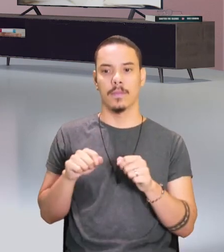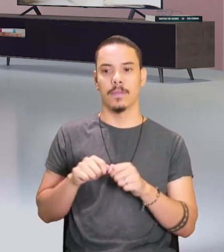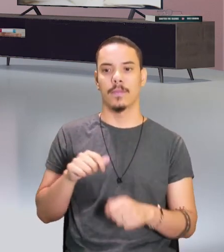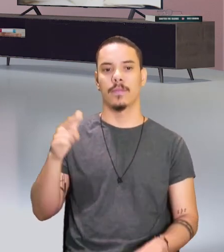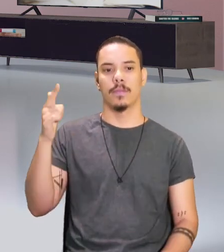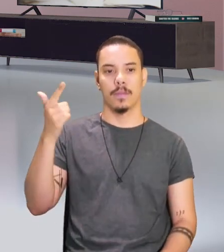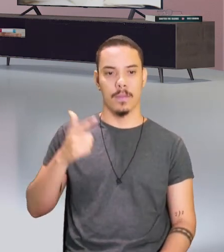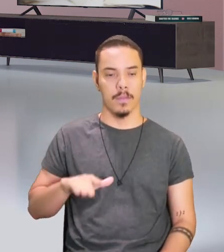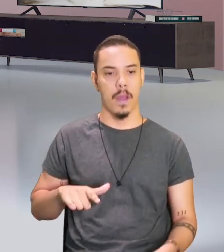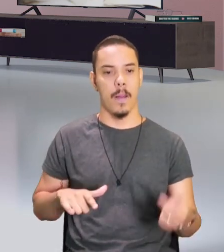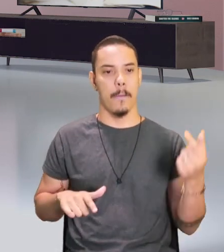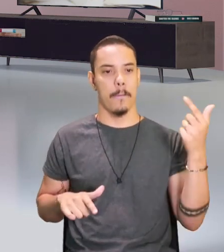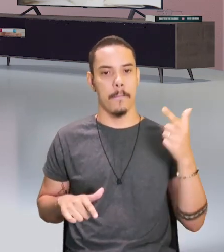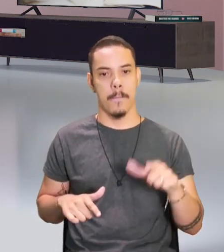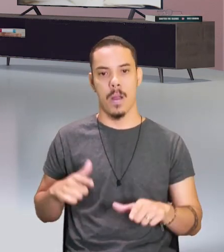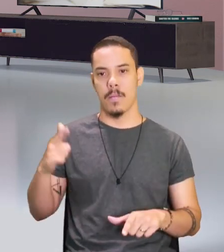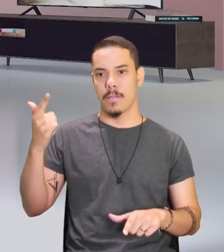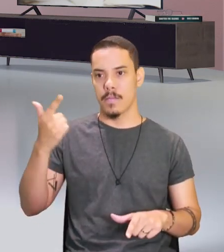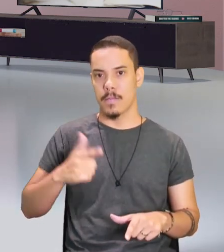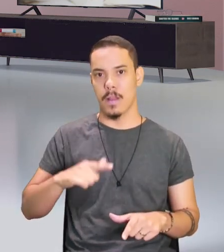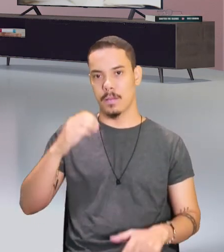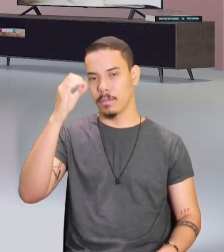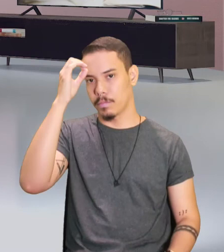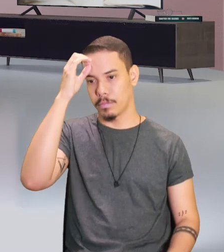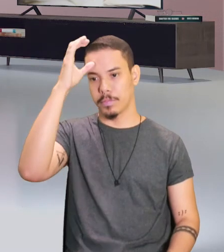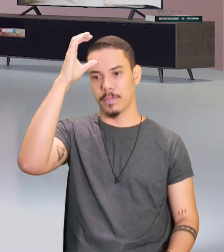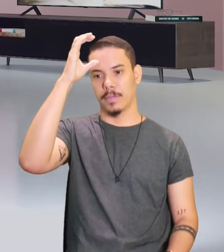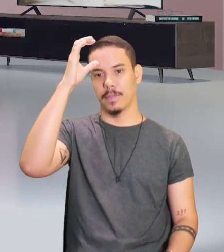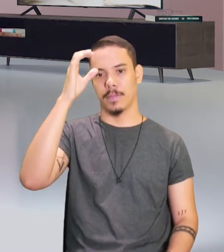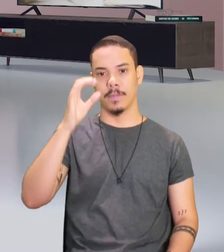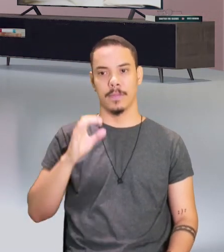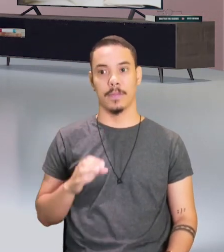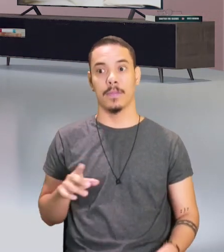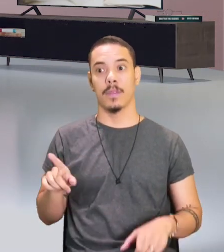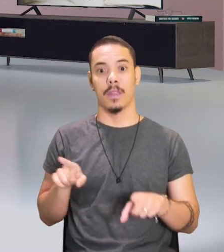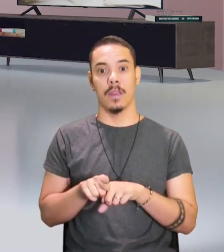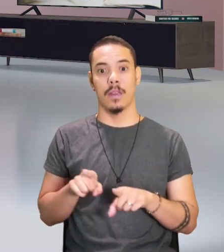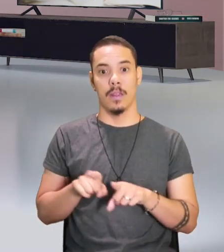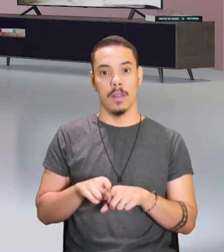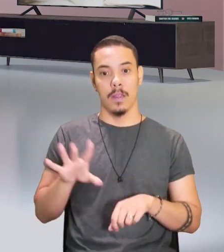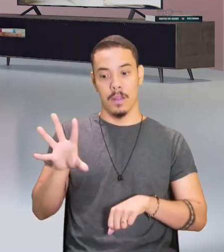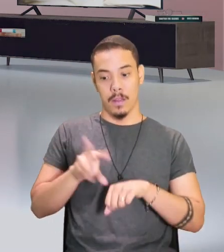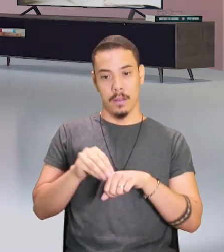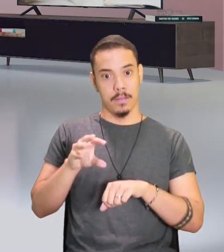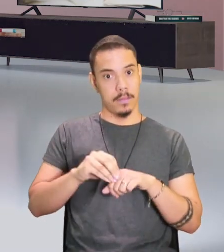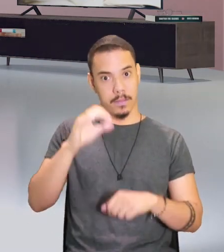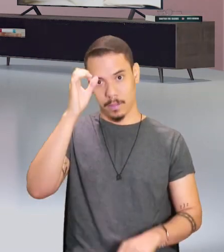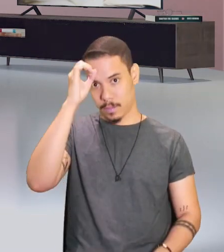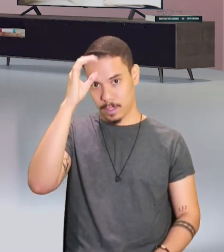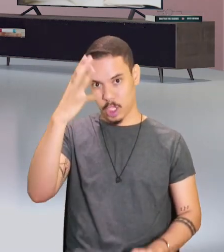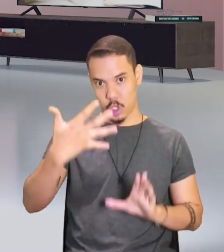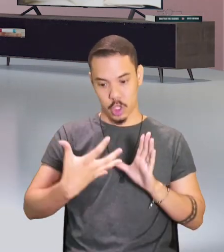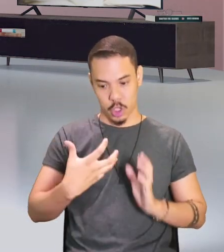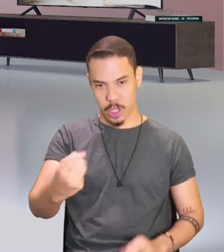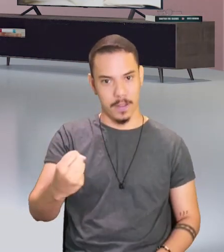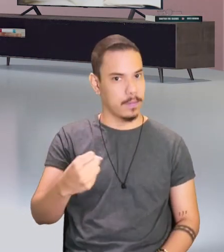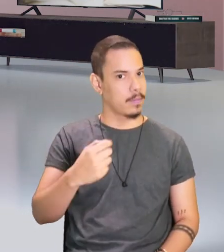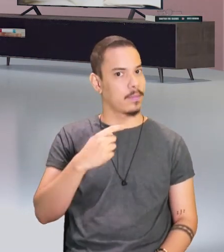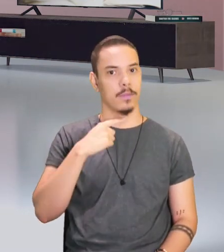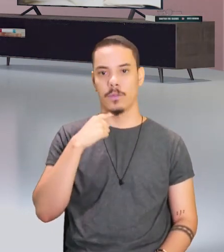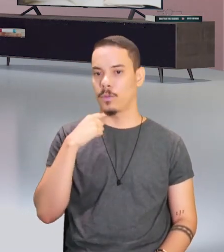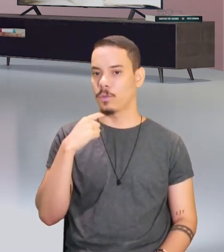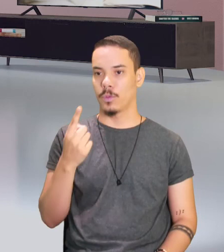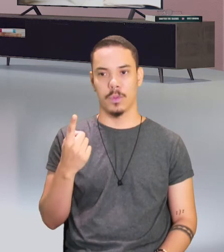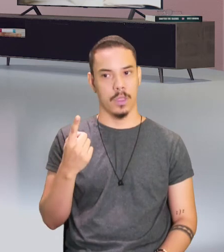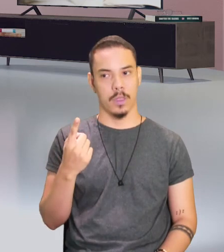mais ainda, só vai acumulando conhecimento, tá certo? E o conhecimento, Amadinho, ninguém vai tirar de você, tá bom?